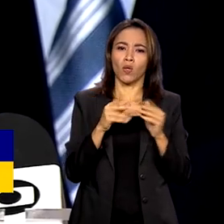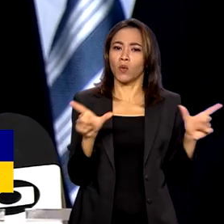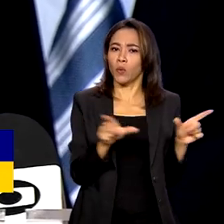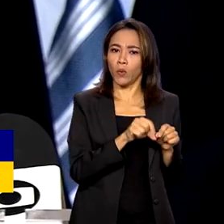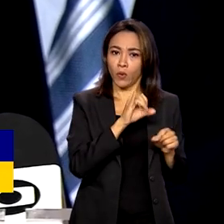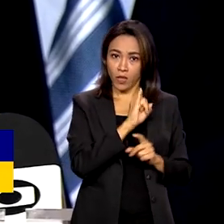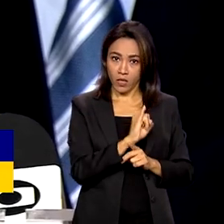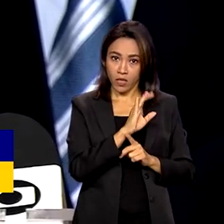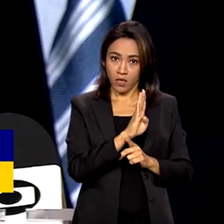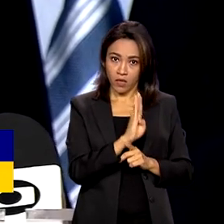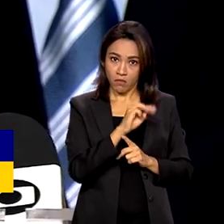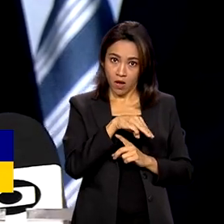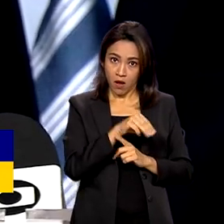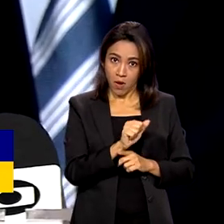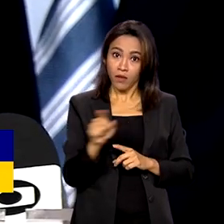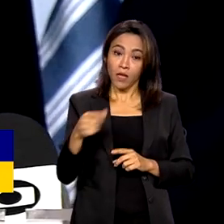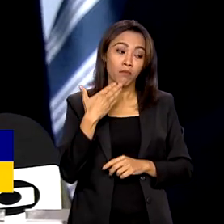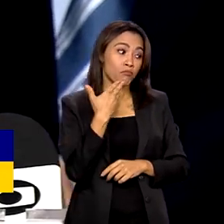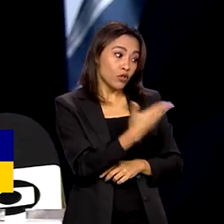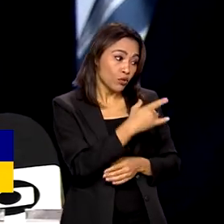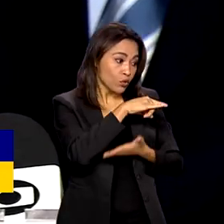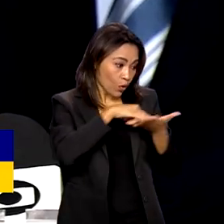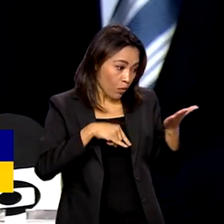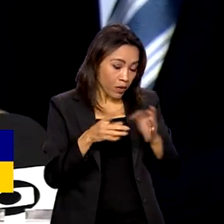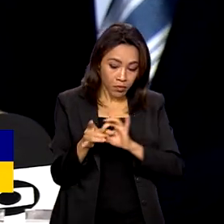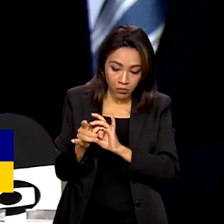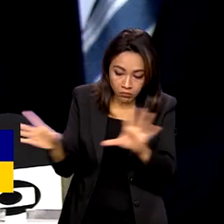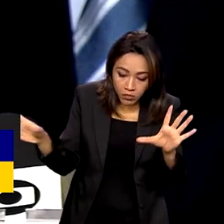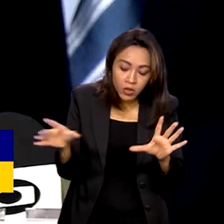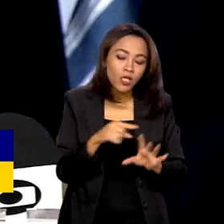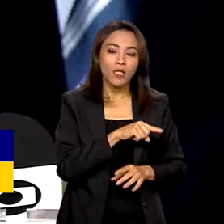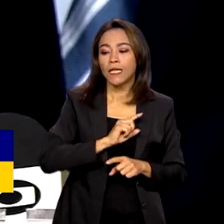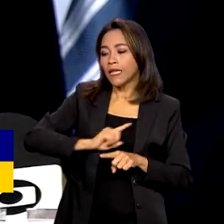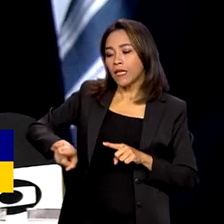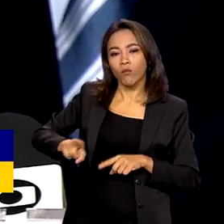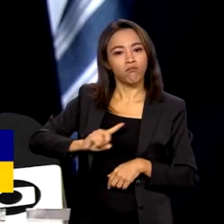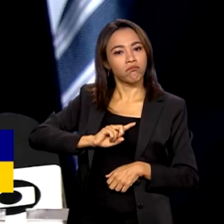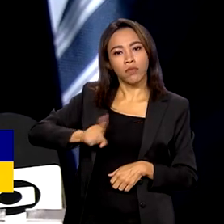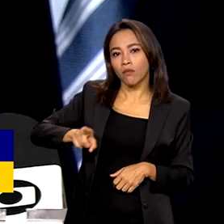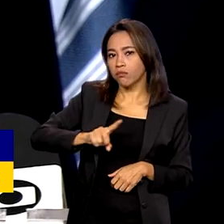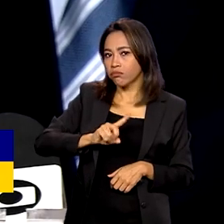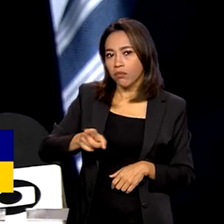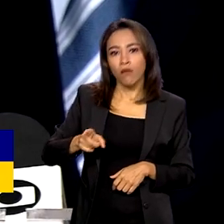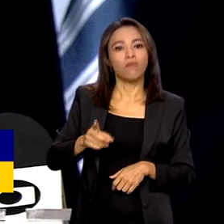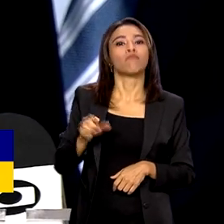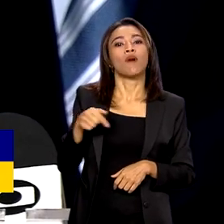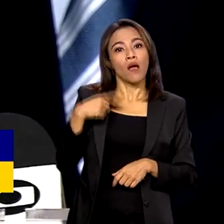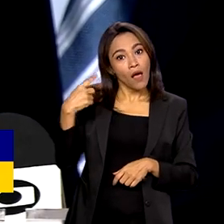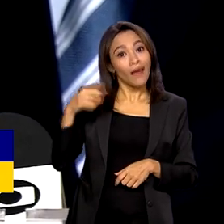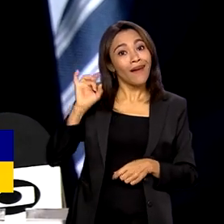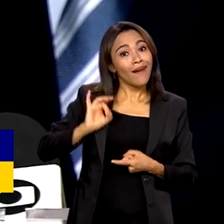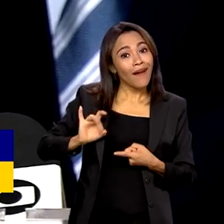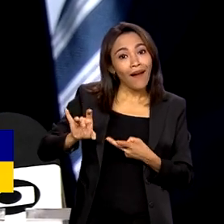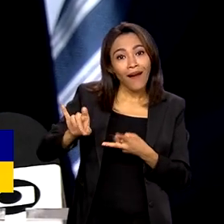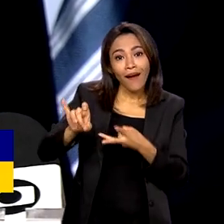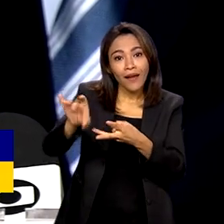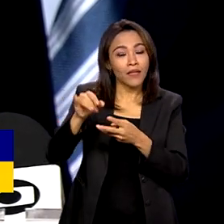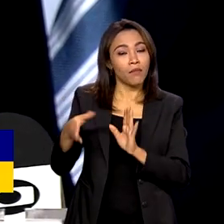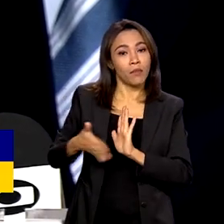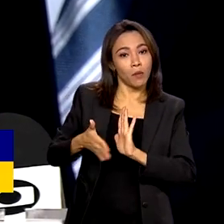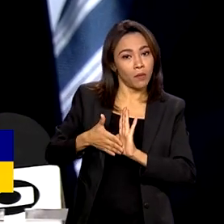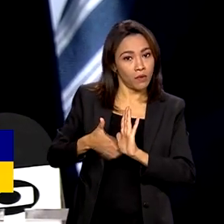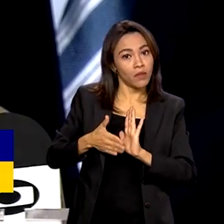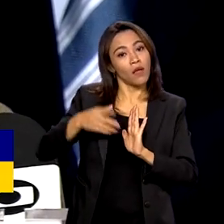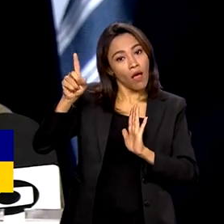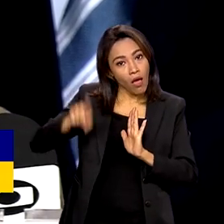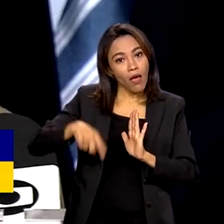você tem pedidos de licença, são negados. O empreendedor apresenta outro, é analisado. Cada projeto, cada proposta